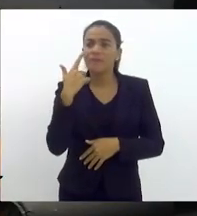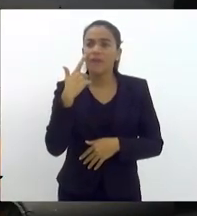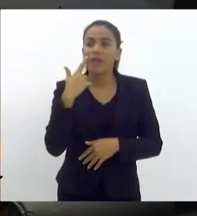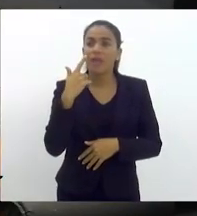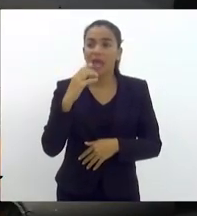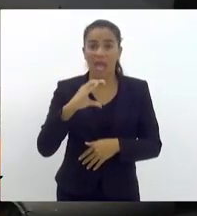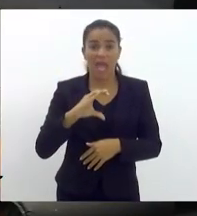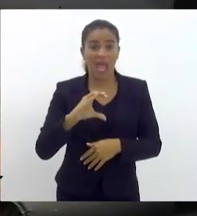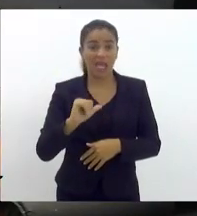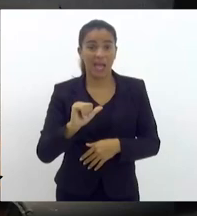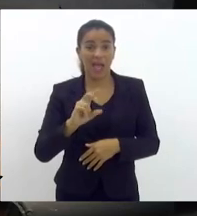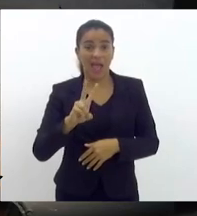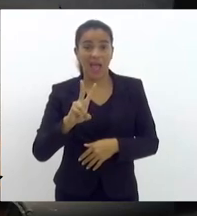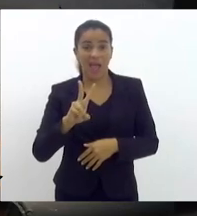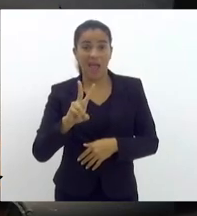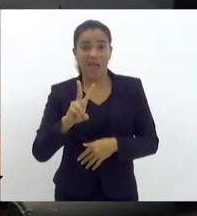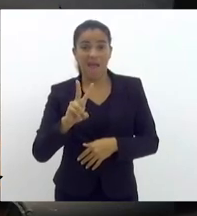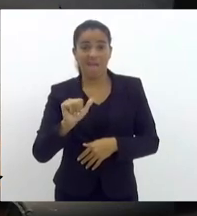Cavaleira, como é que é?